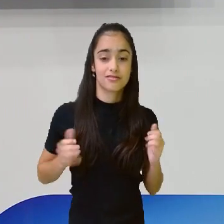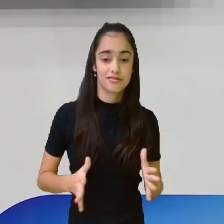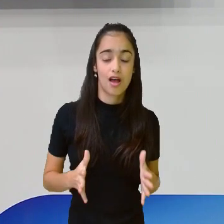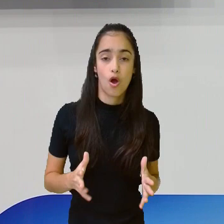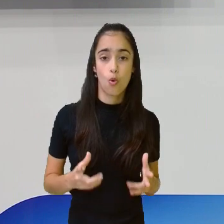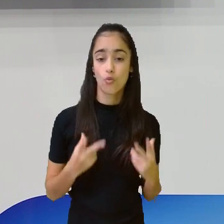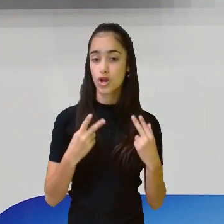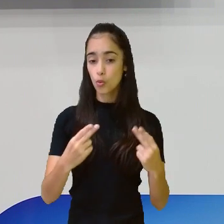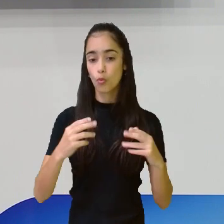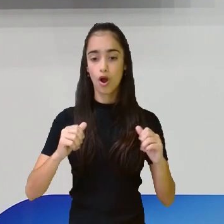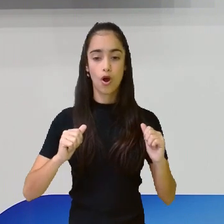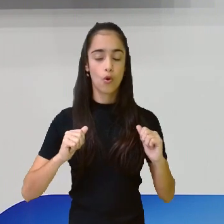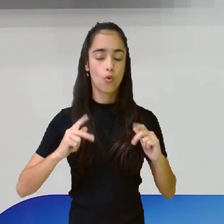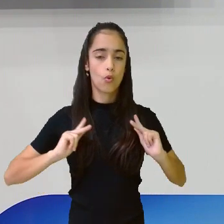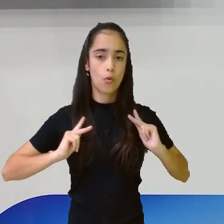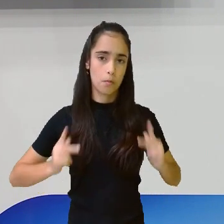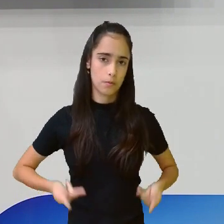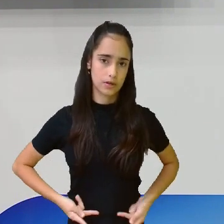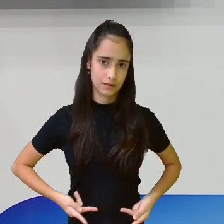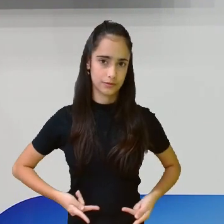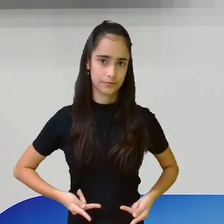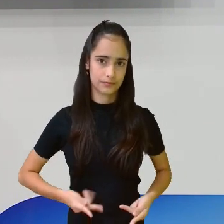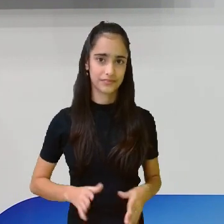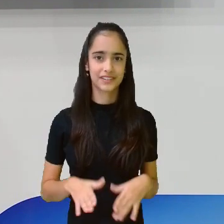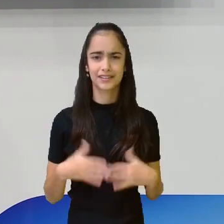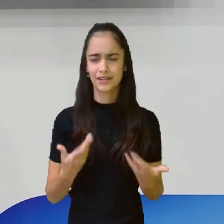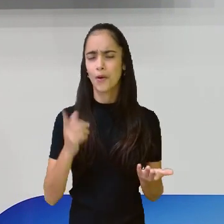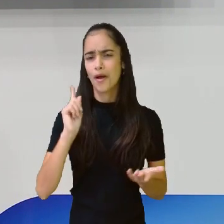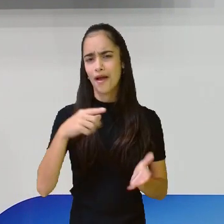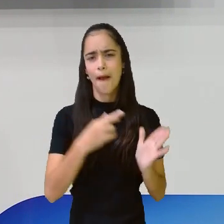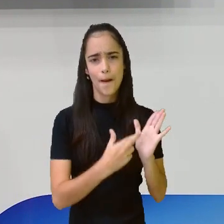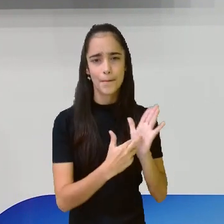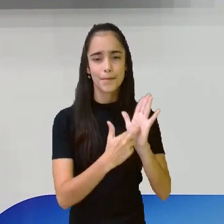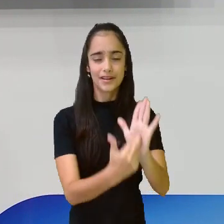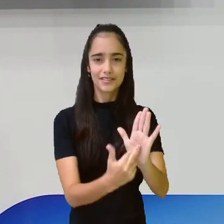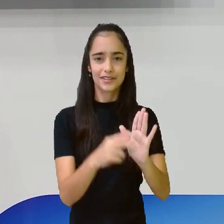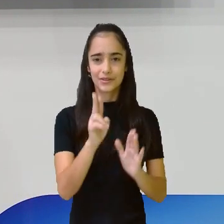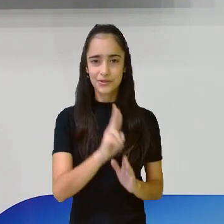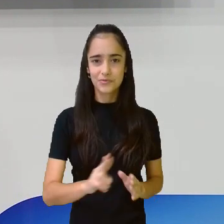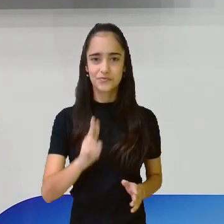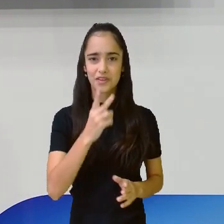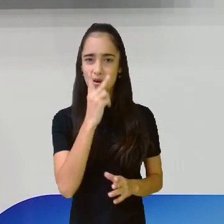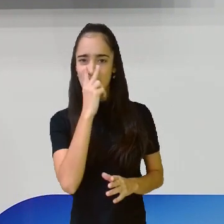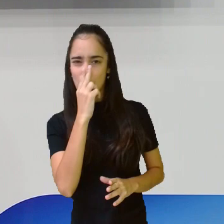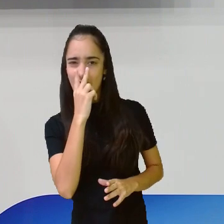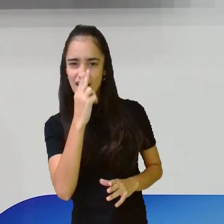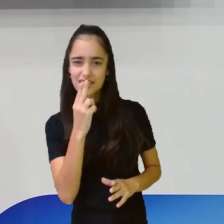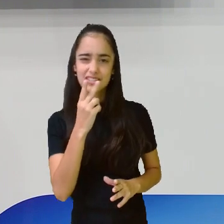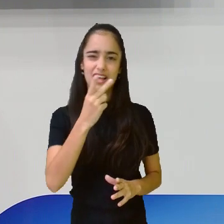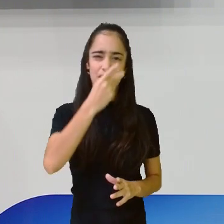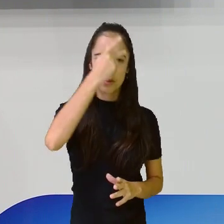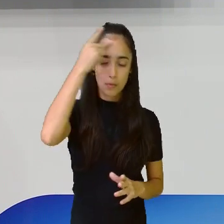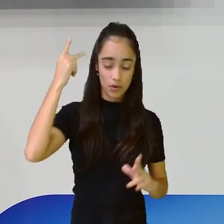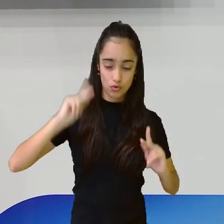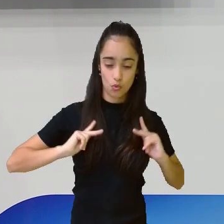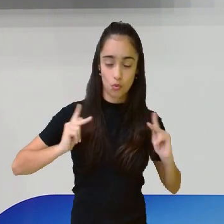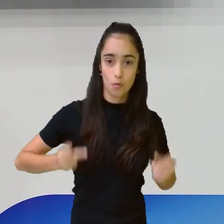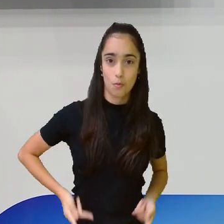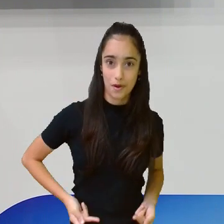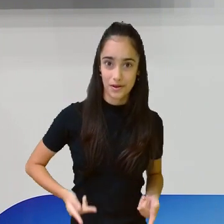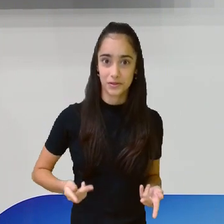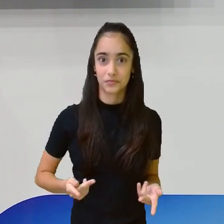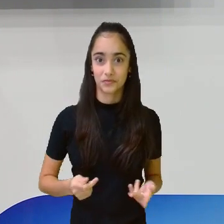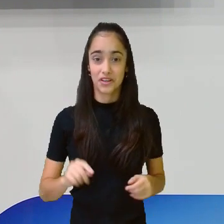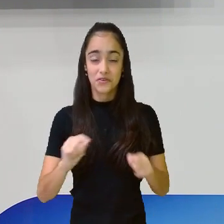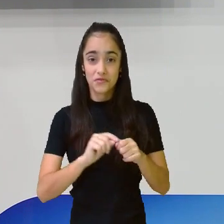representados aí, como eu falei, sobre o comportamento humano, sobre as nossas rotinas,